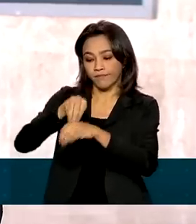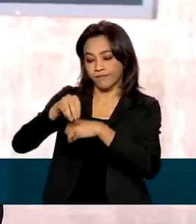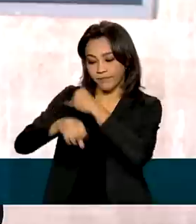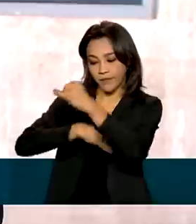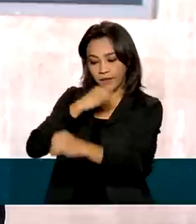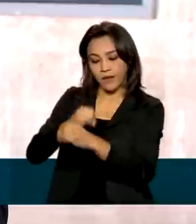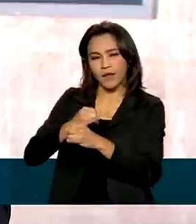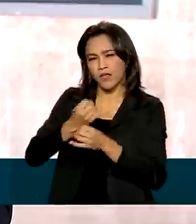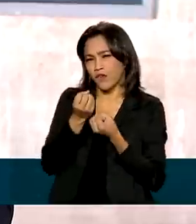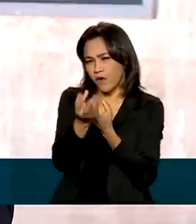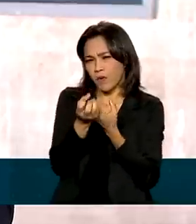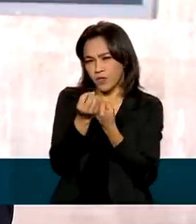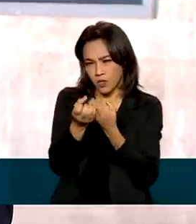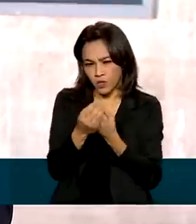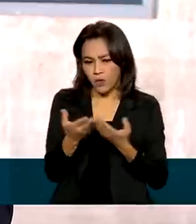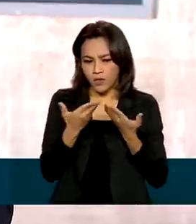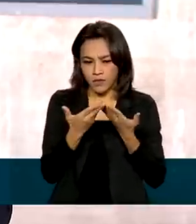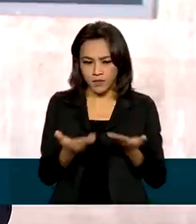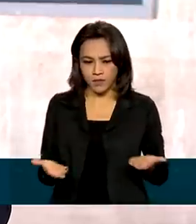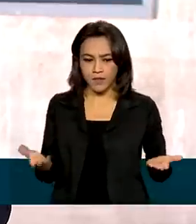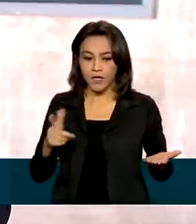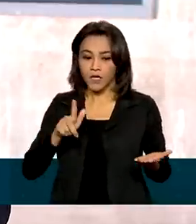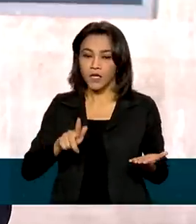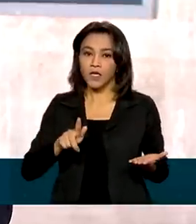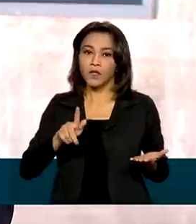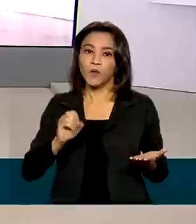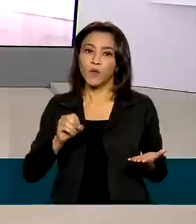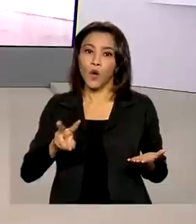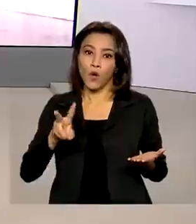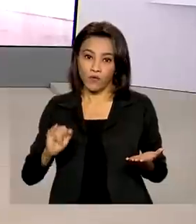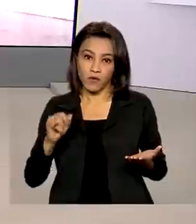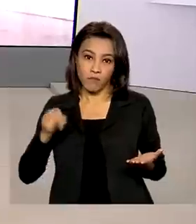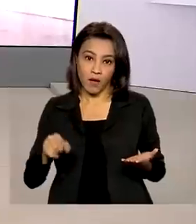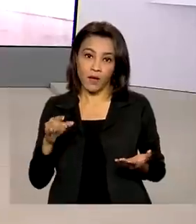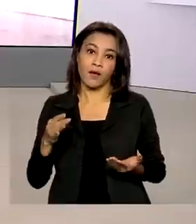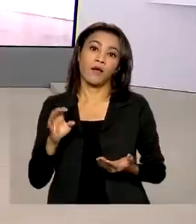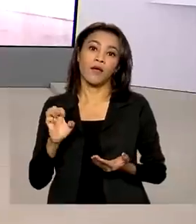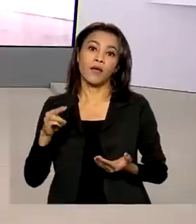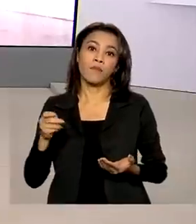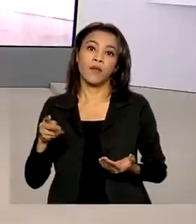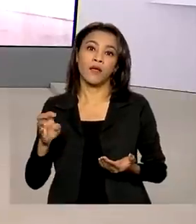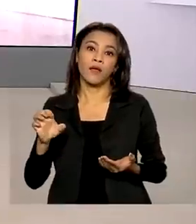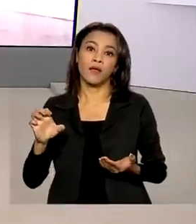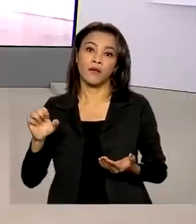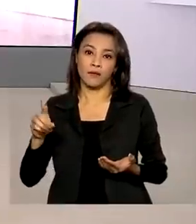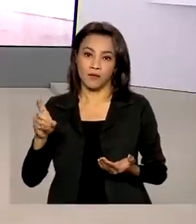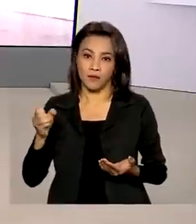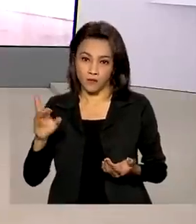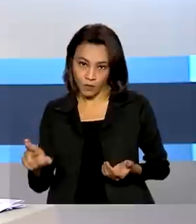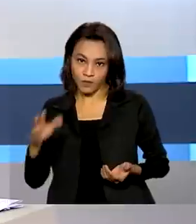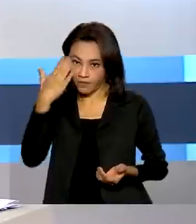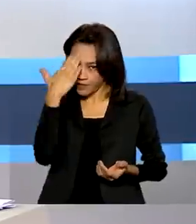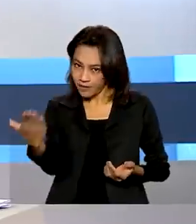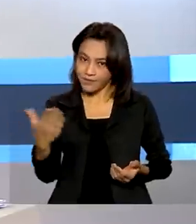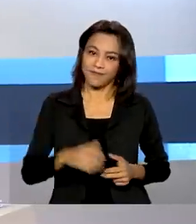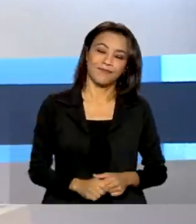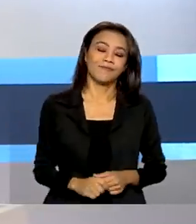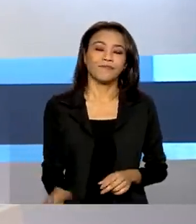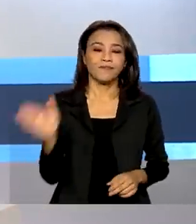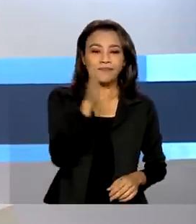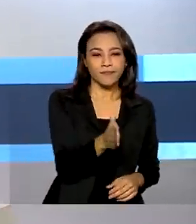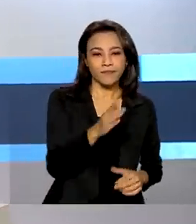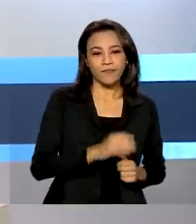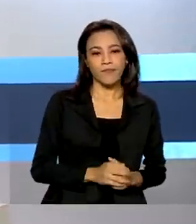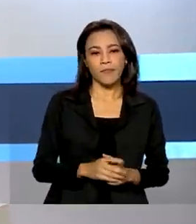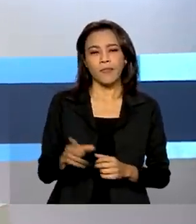informações no portal gov.br barra empreendedor. Mara, você. Ok, Glauco, bom trabalho. A